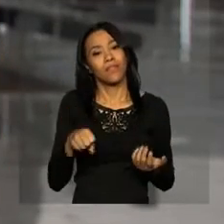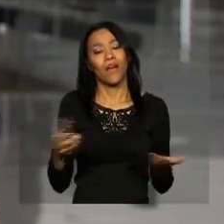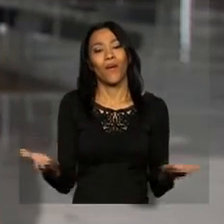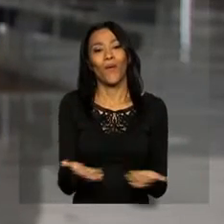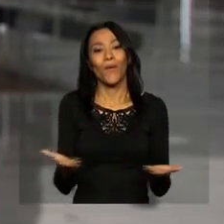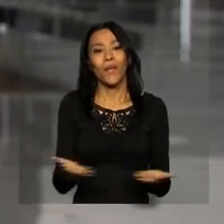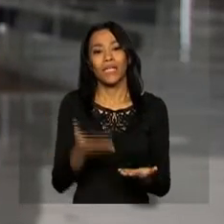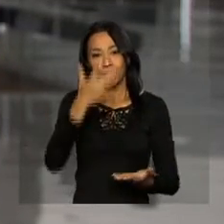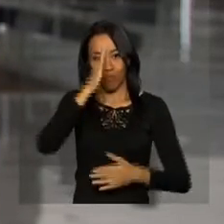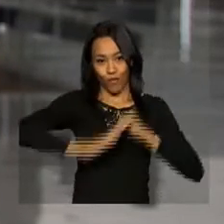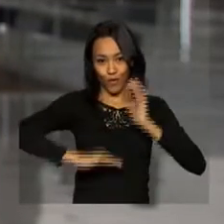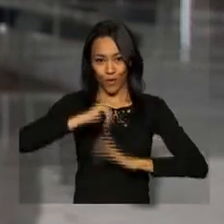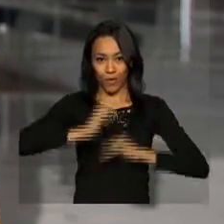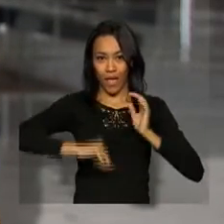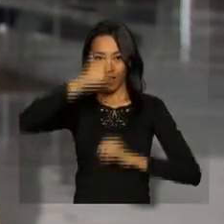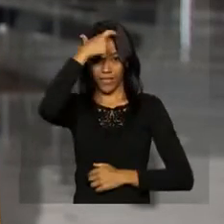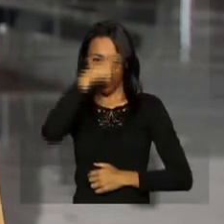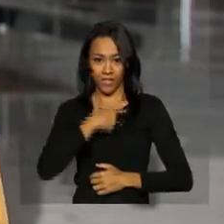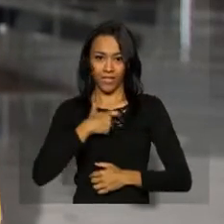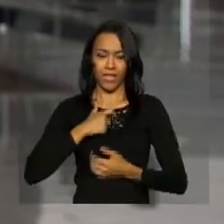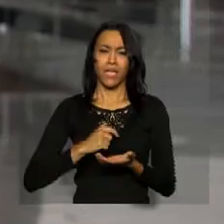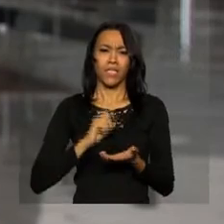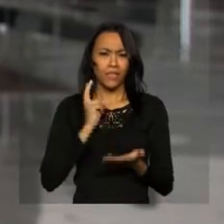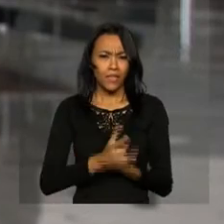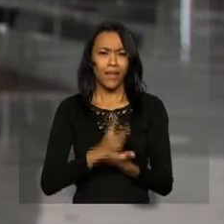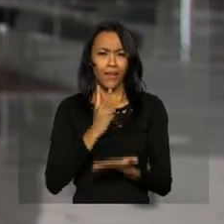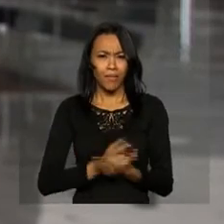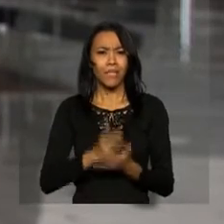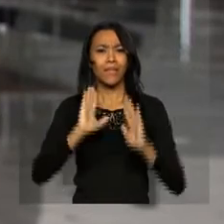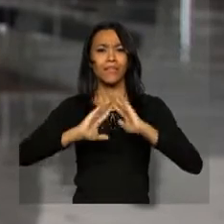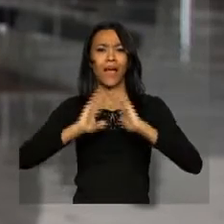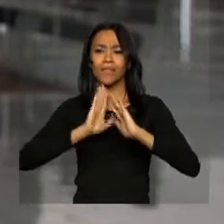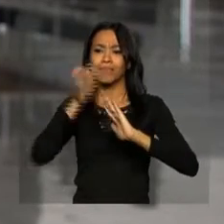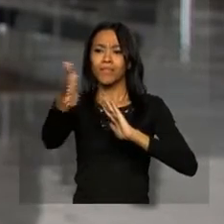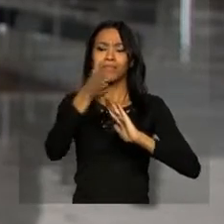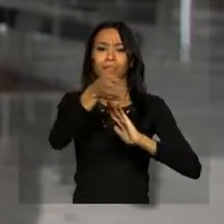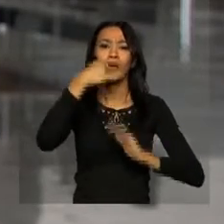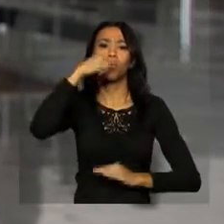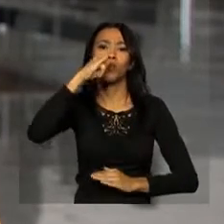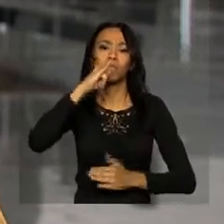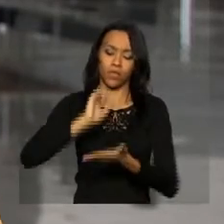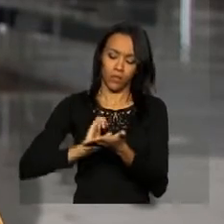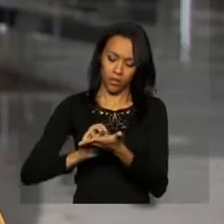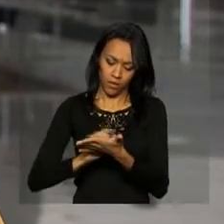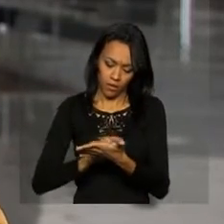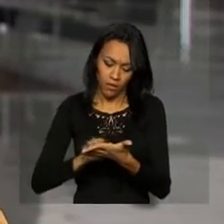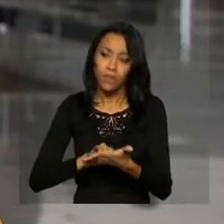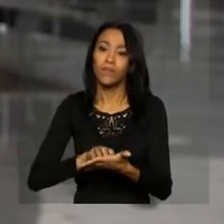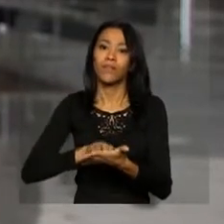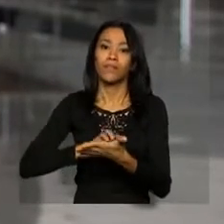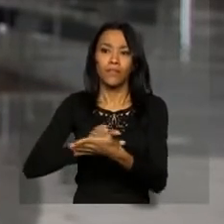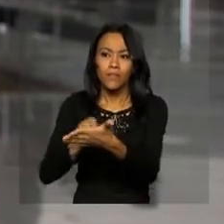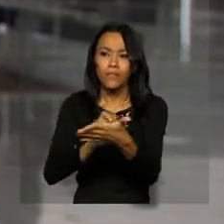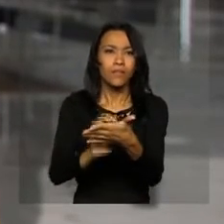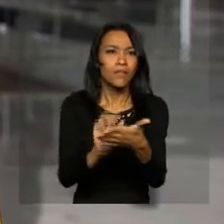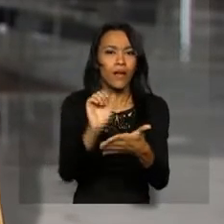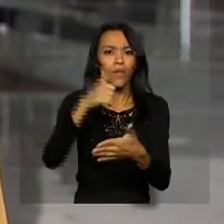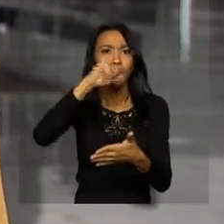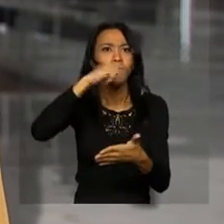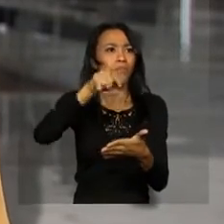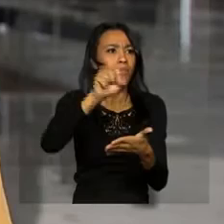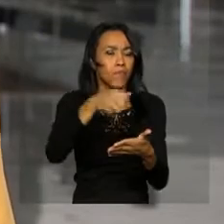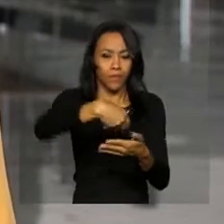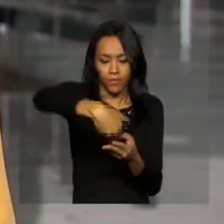falando dos leituristas, que são aqueles funcionários que periodicamente vão fazer a leitura da luz, eles foram capacitados para